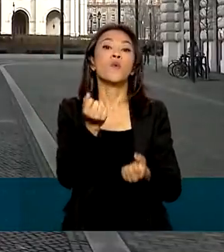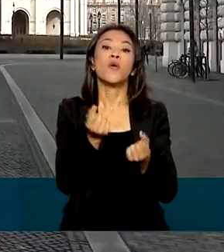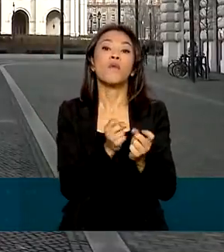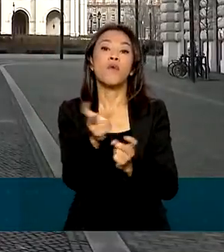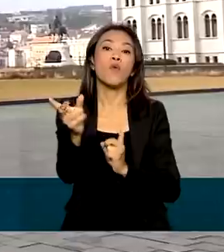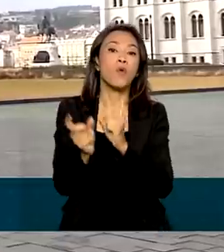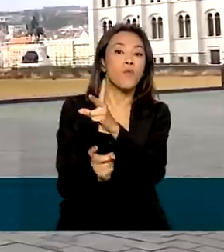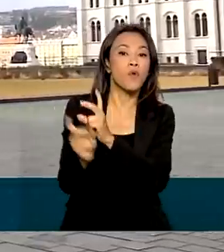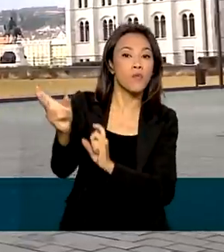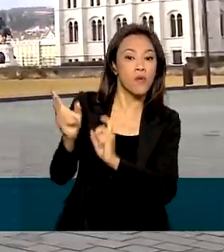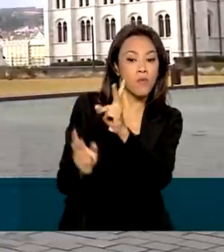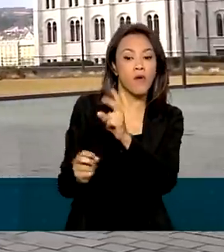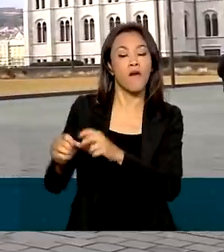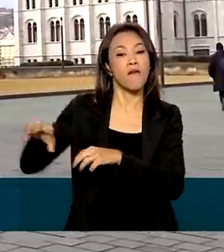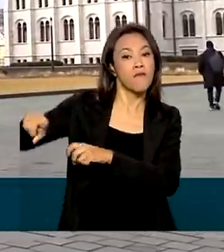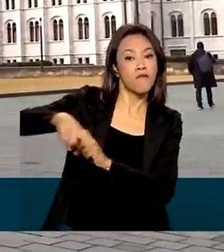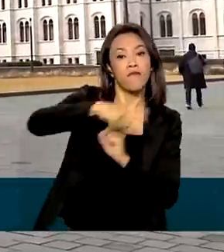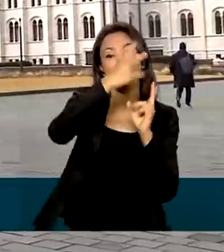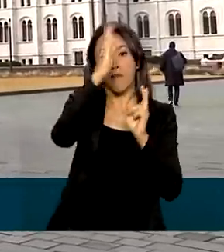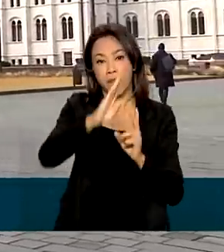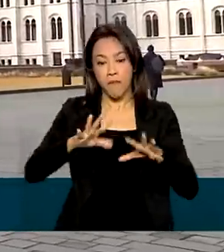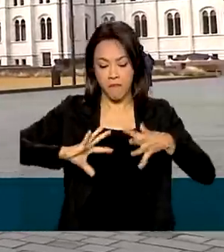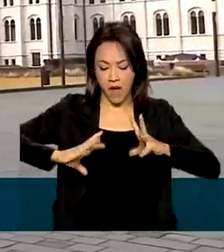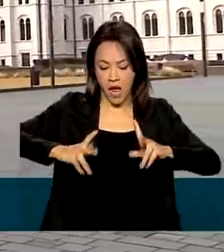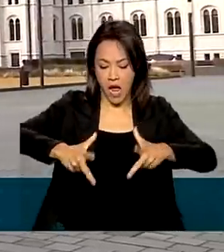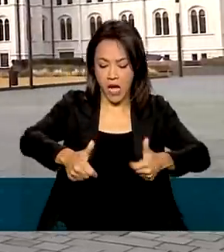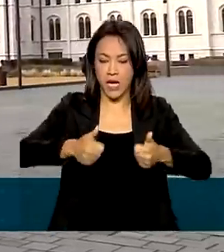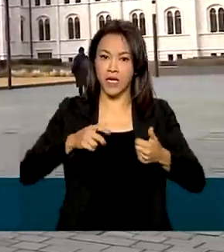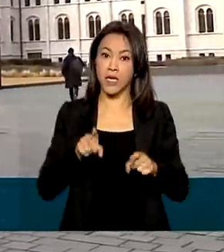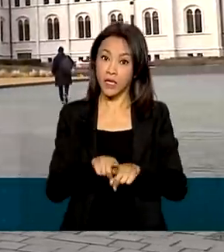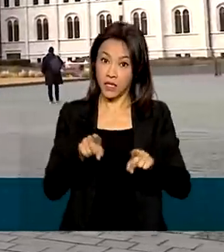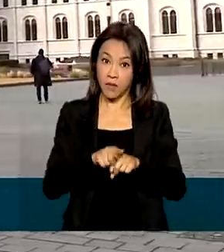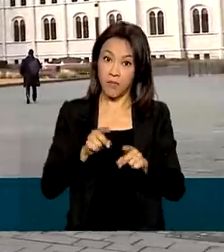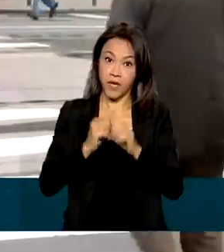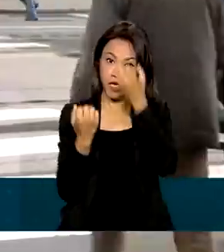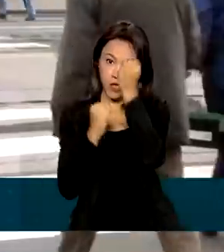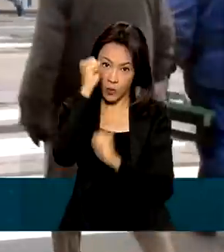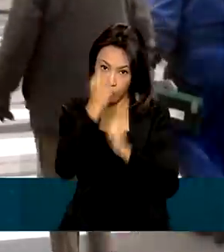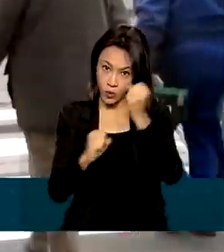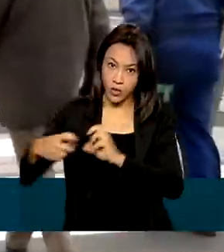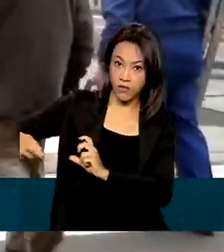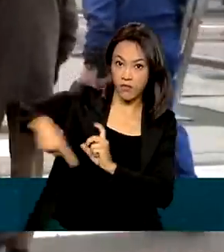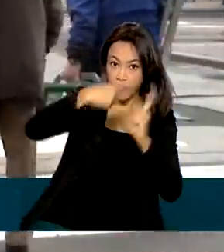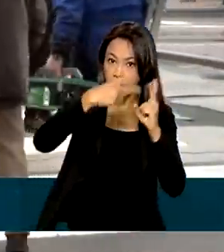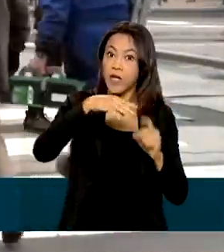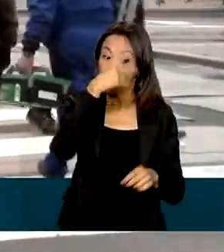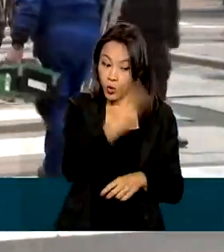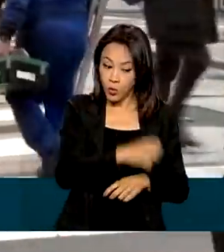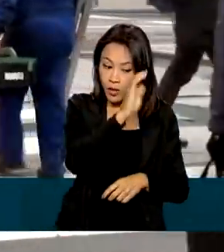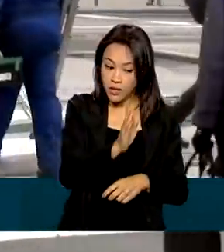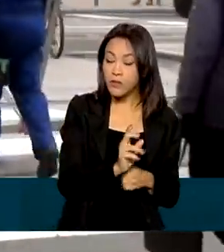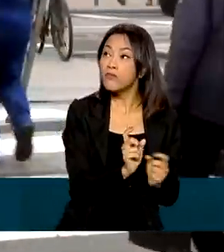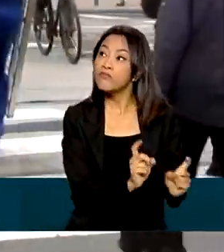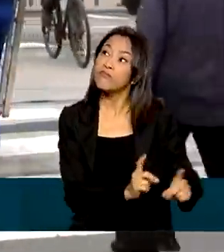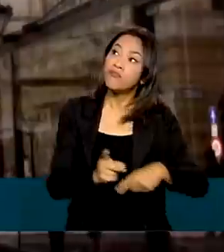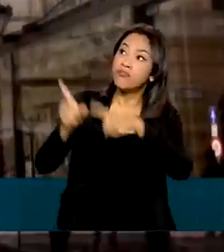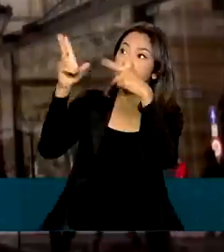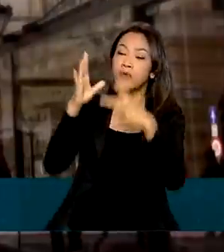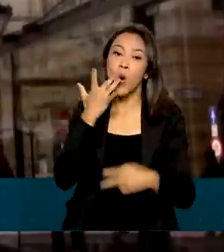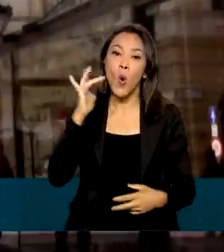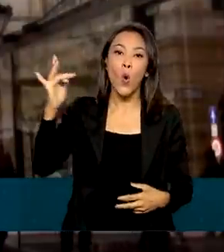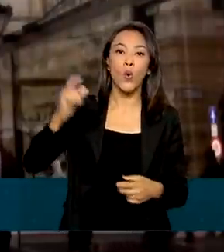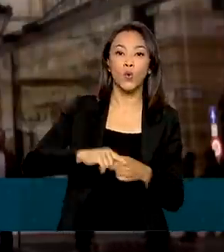Para o Brasil vão máquinas, veículos e produtos processados. E do Brasil vem principalmente couro,